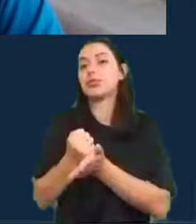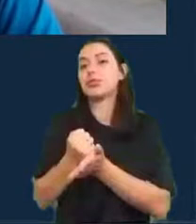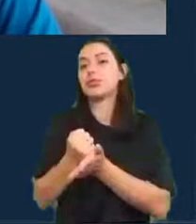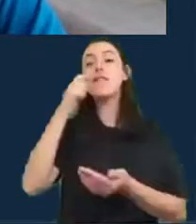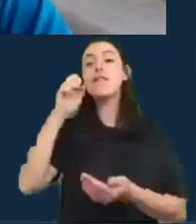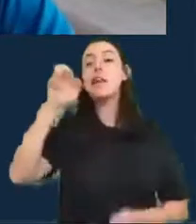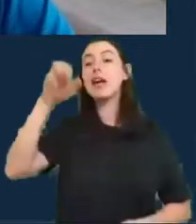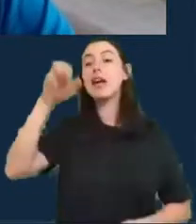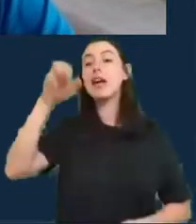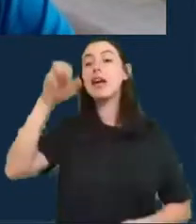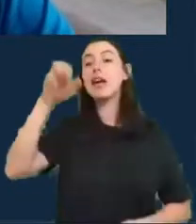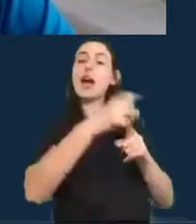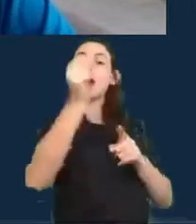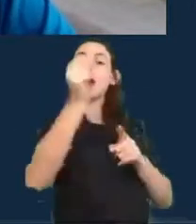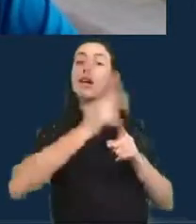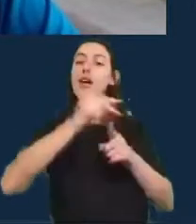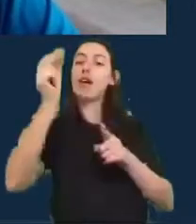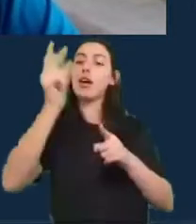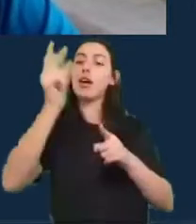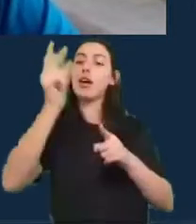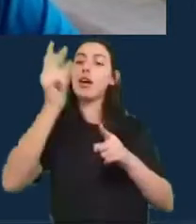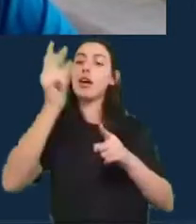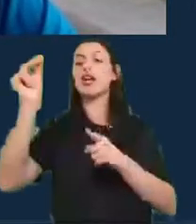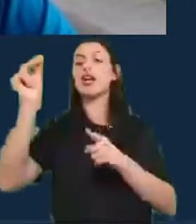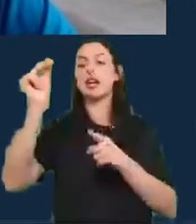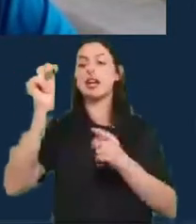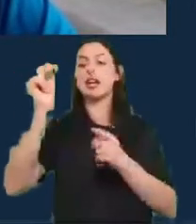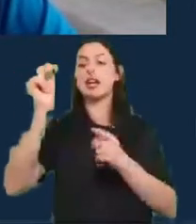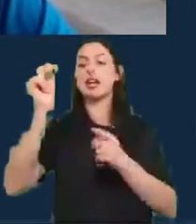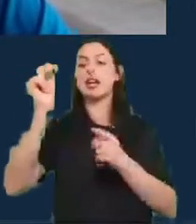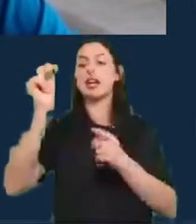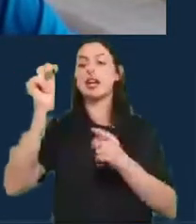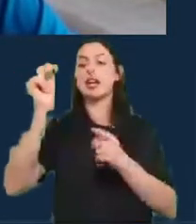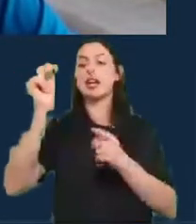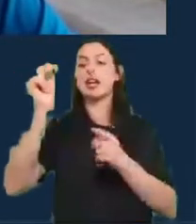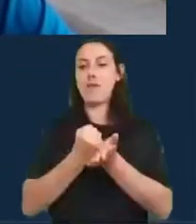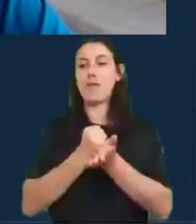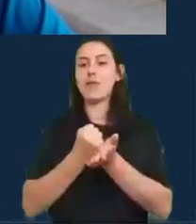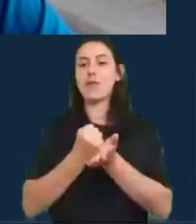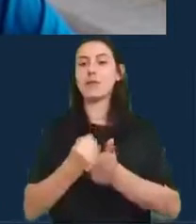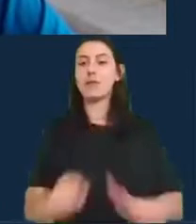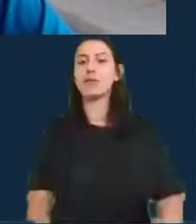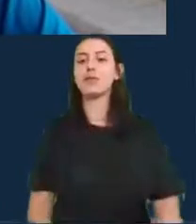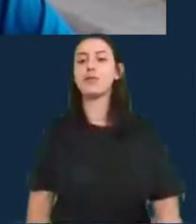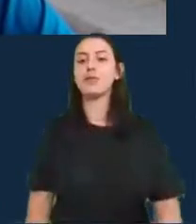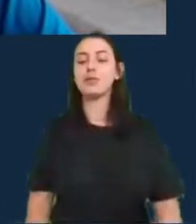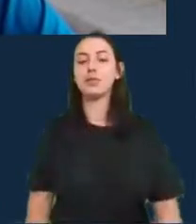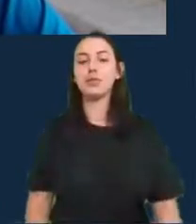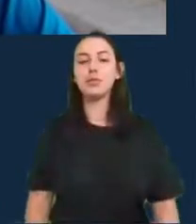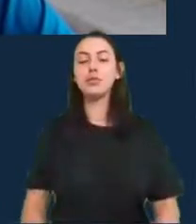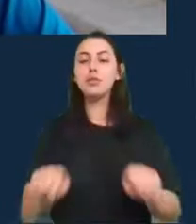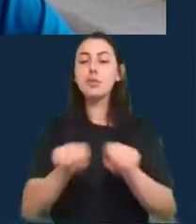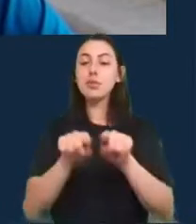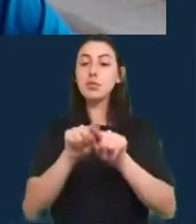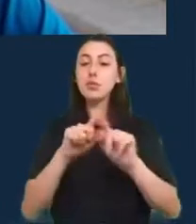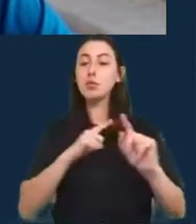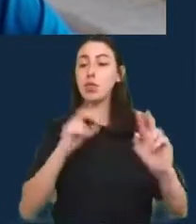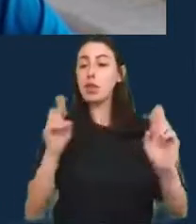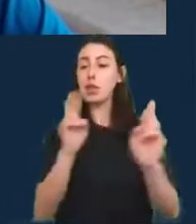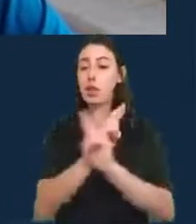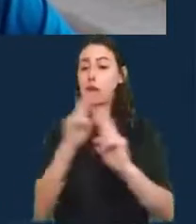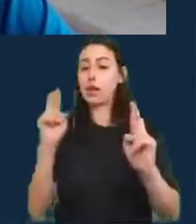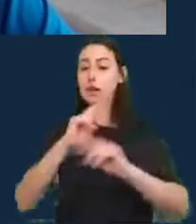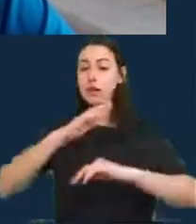fez parte do meu treinamento em estatística isso então antes disso eu tive dois anos no meu